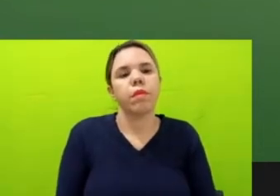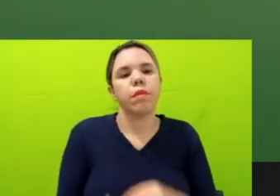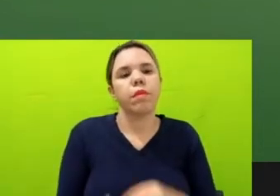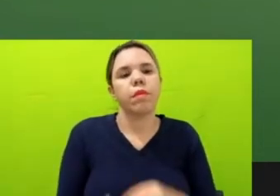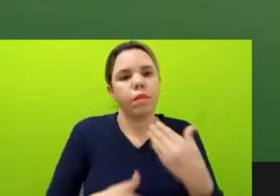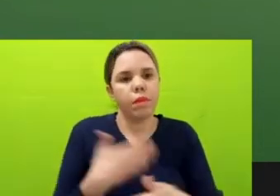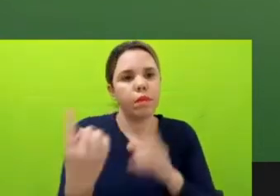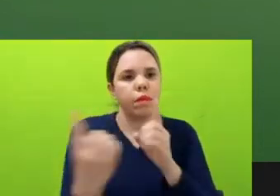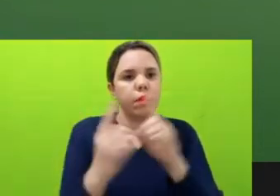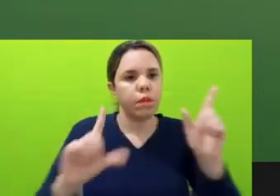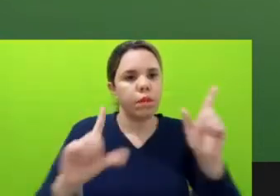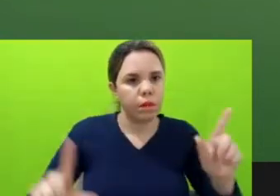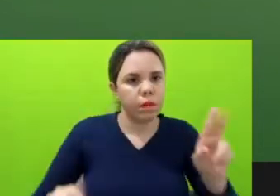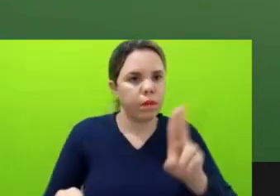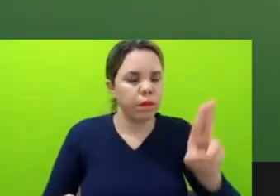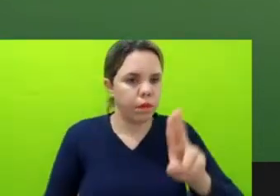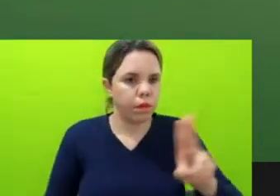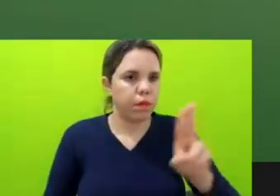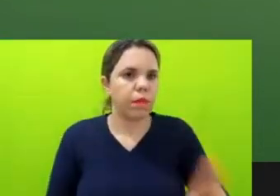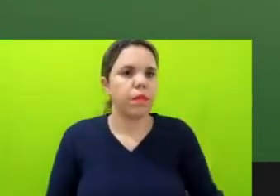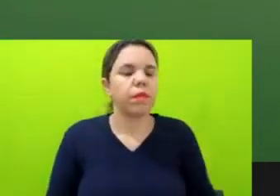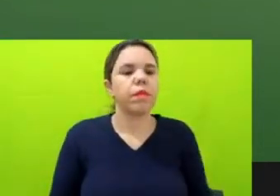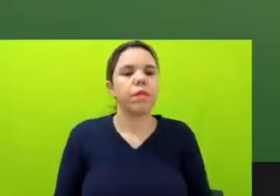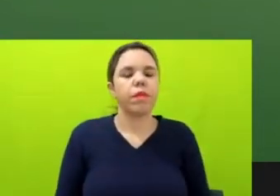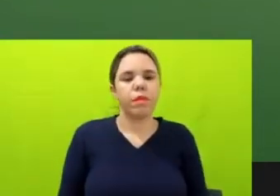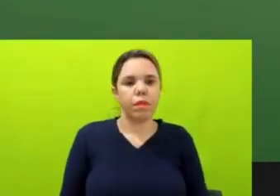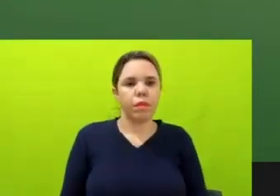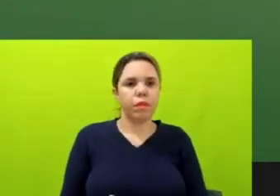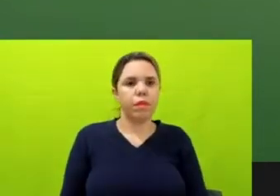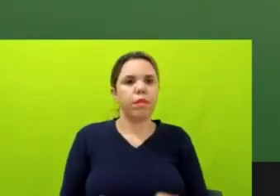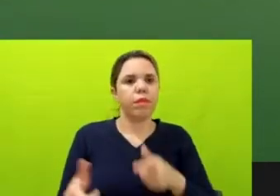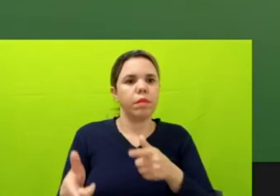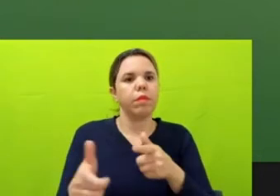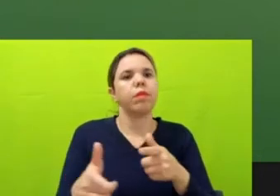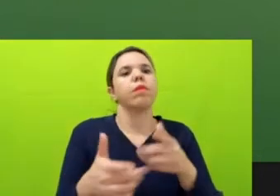subterfúgio de ameaçar extrajudicialmente os jornalistas.